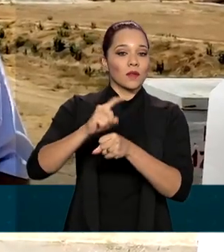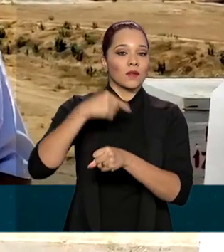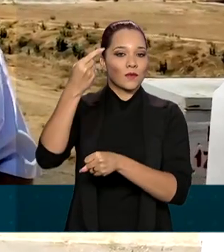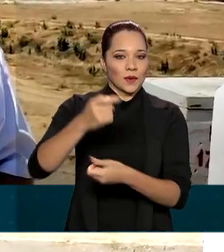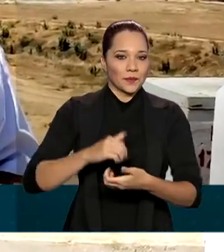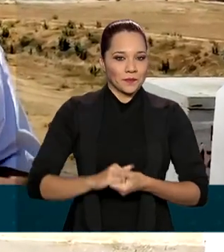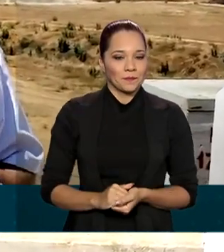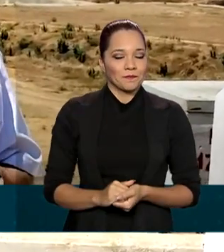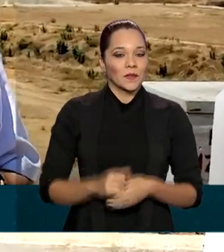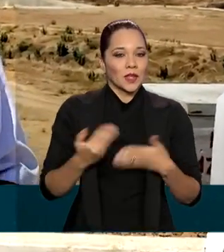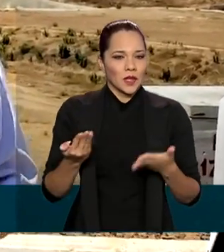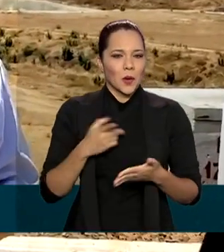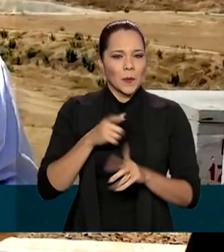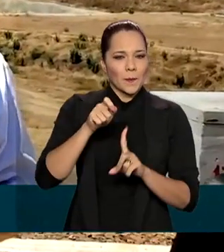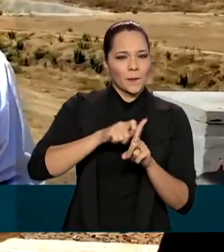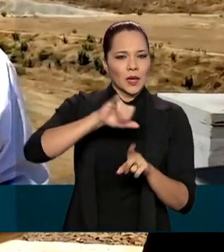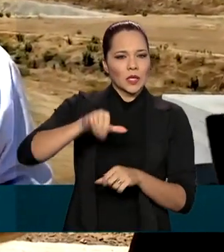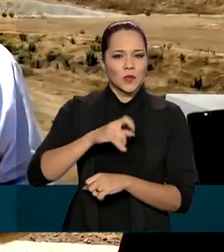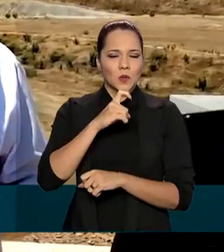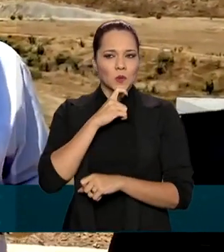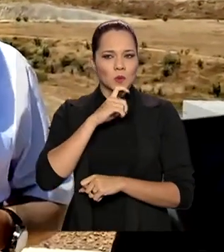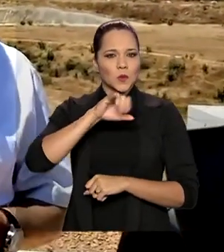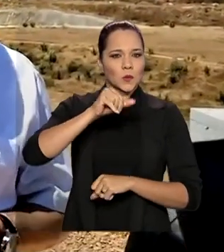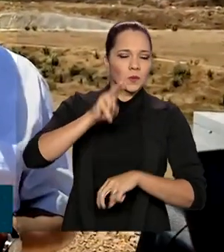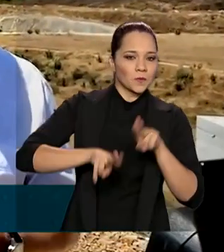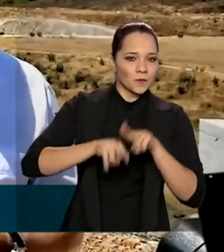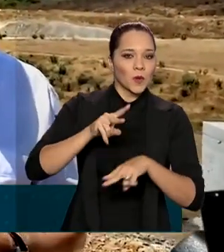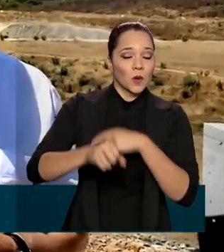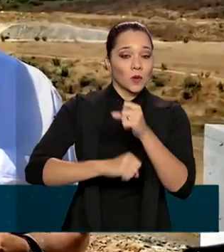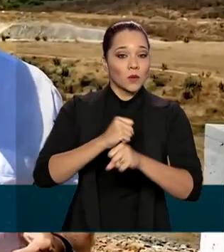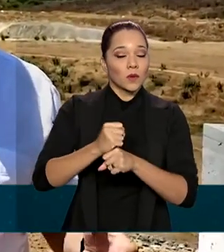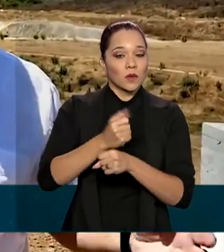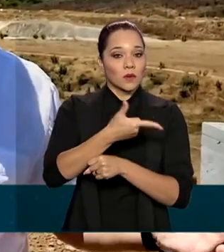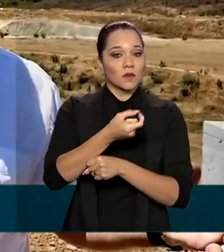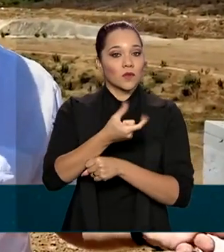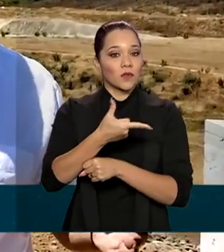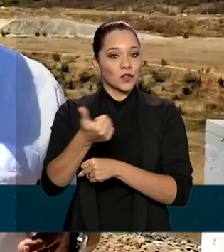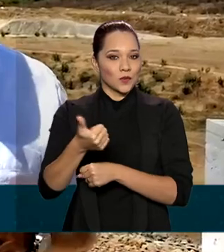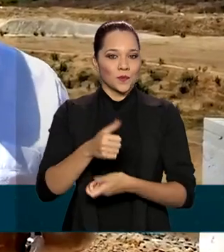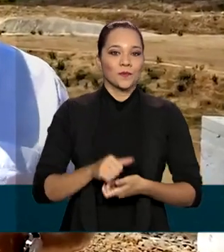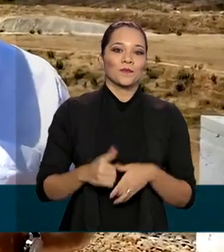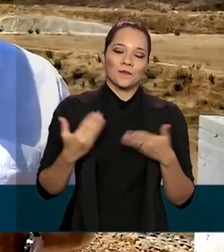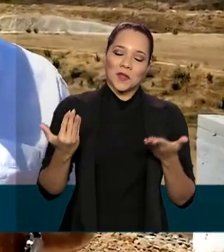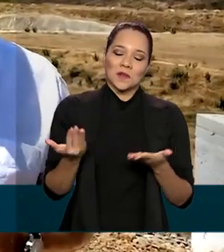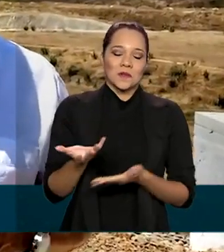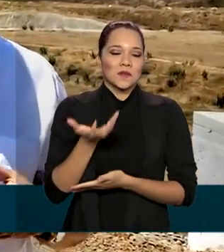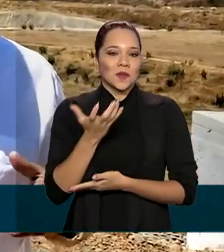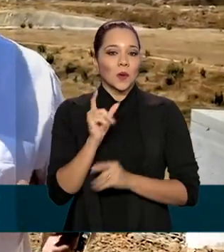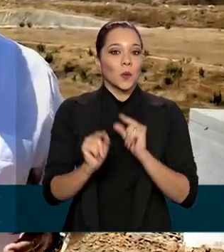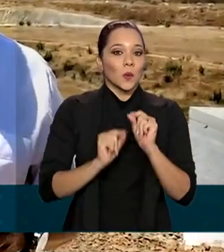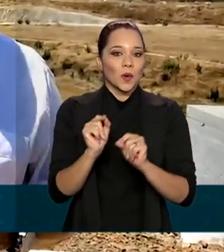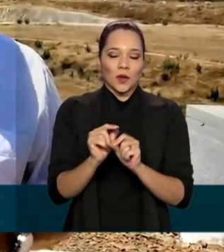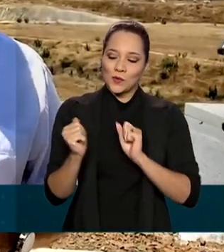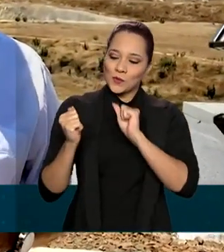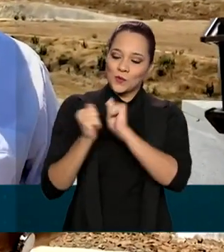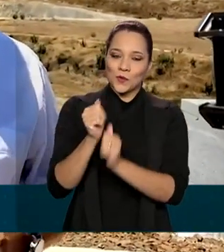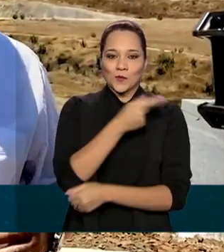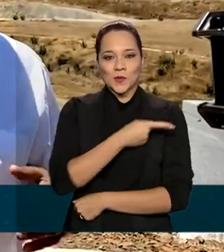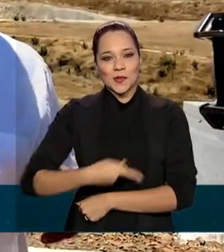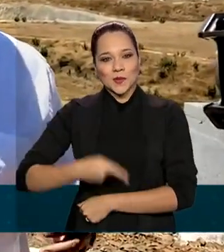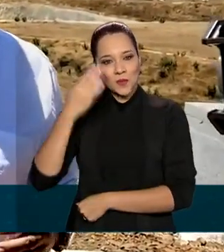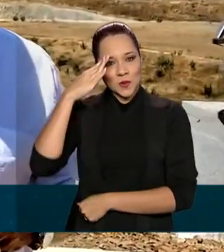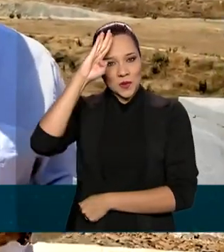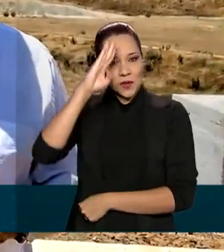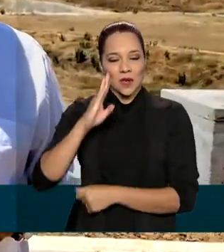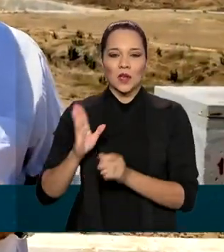Esteja concluído em junho, julho de 2021. E nós queremos estar junto com o presidente Bolsonaro